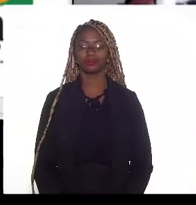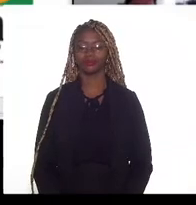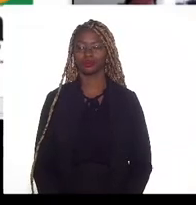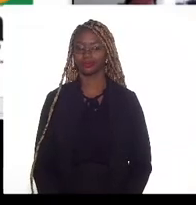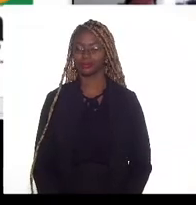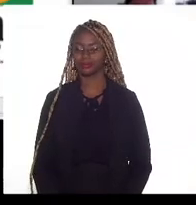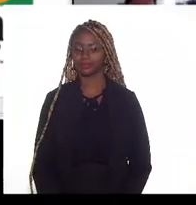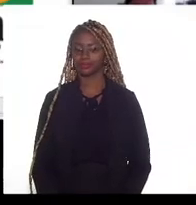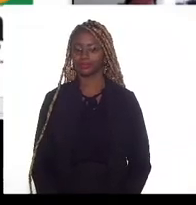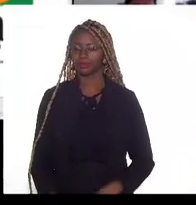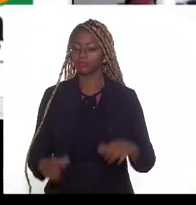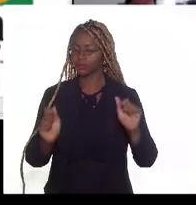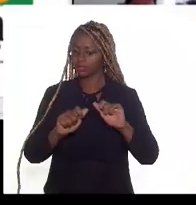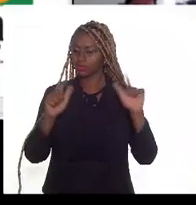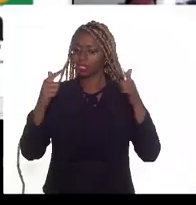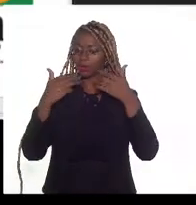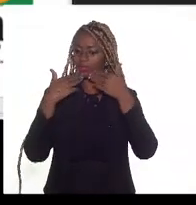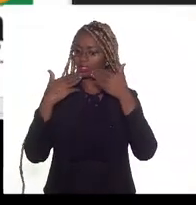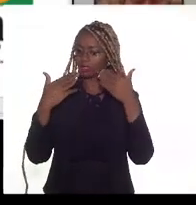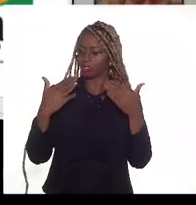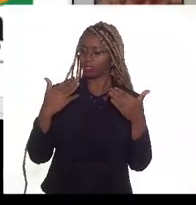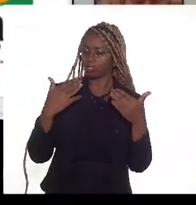Está aparecendo como apresentação?